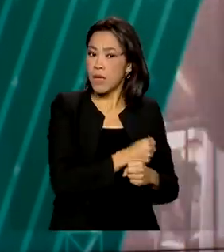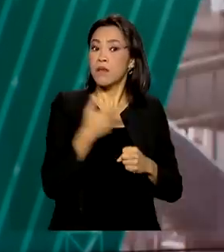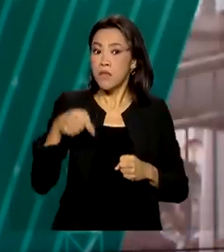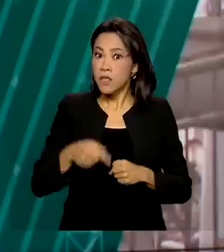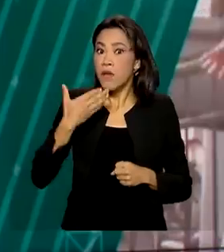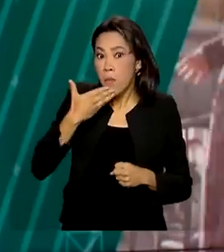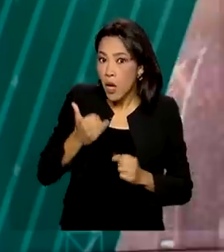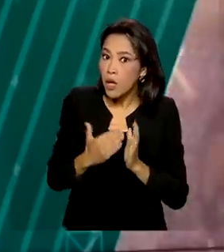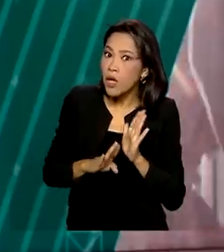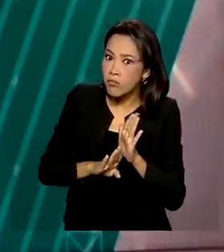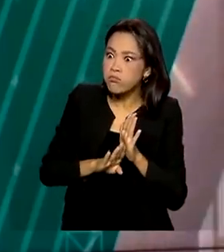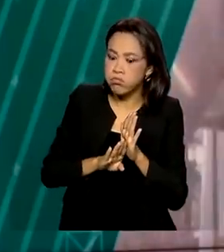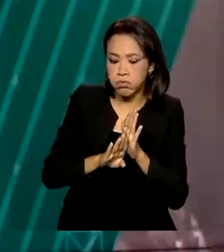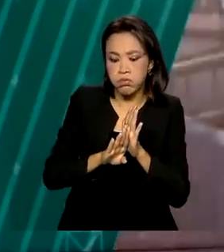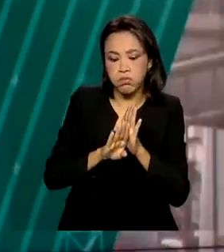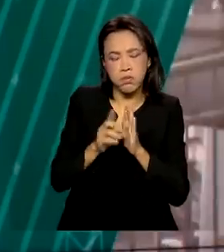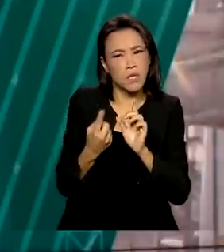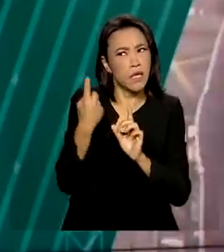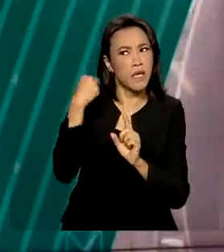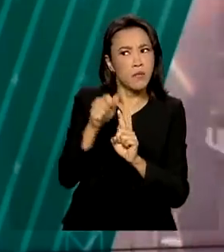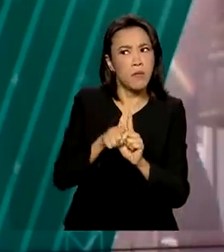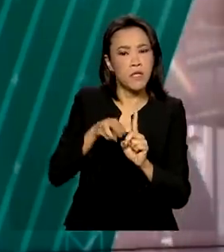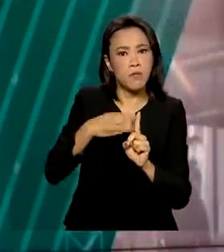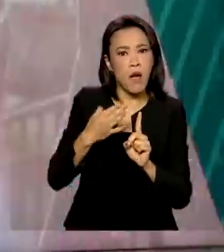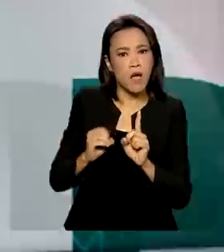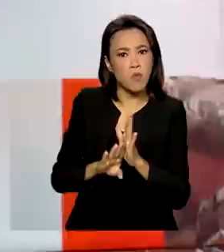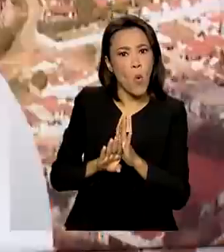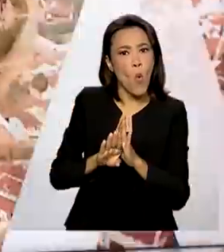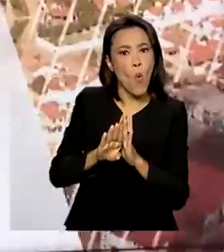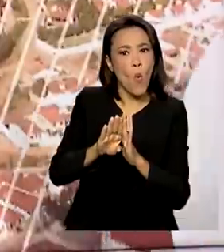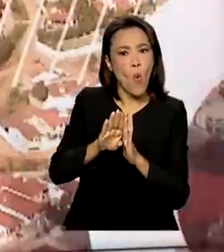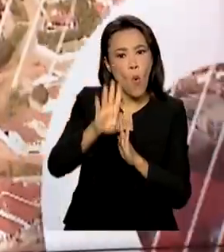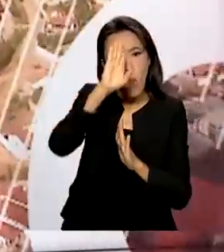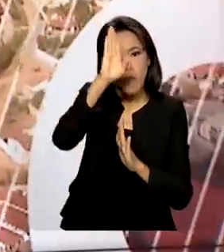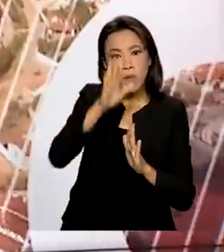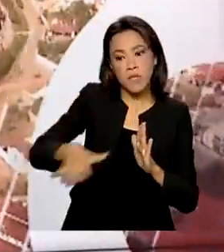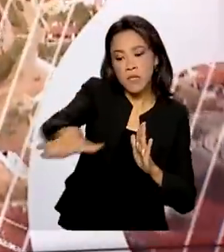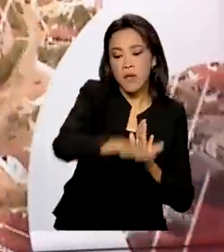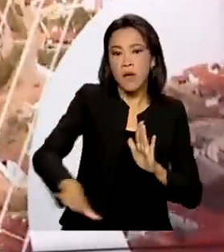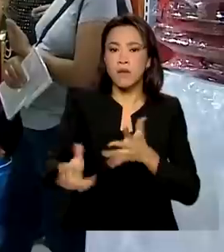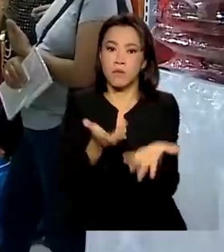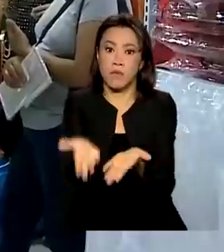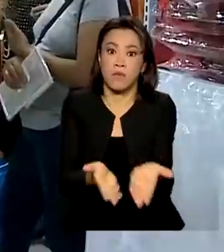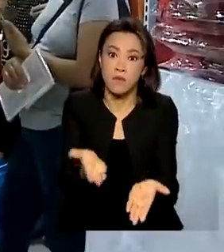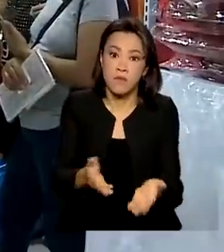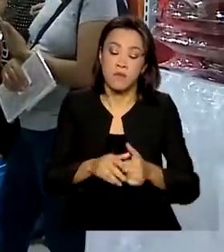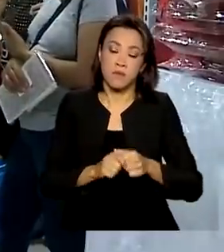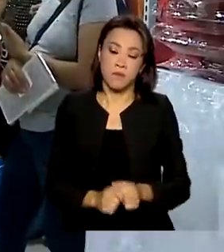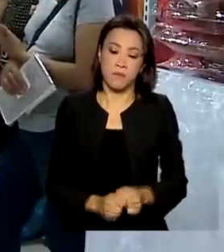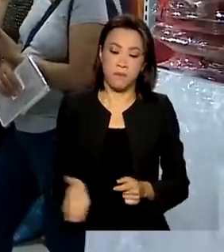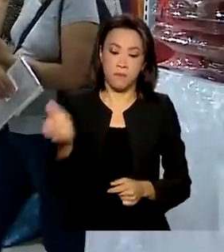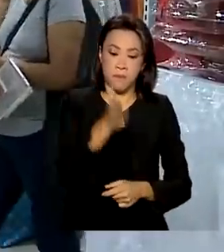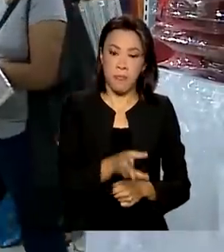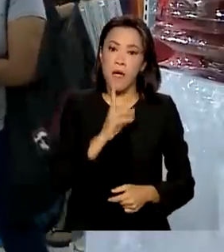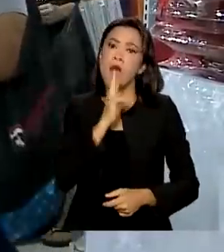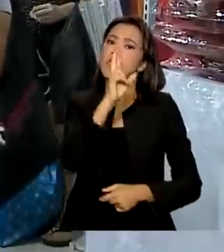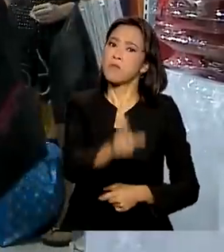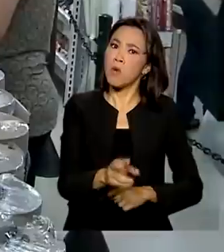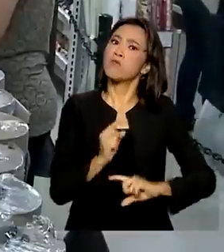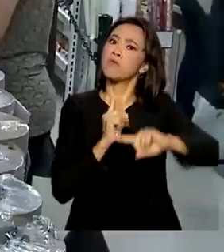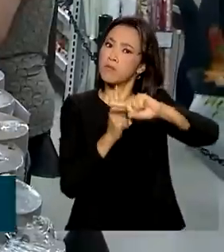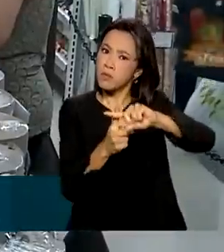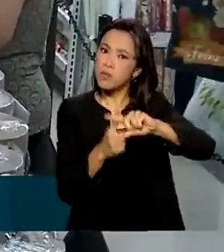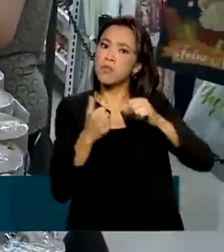melhorando desde março, principalmente pelos resultados do setor de serviços. O resultado positivo no